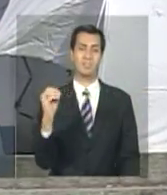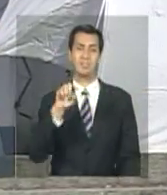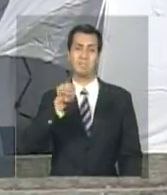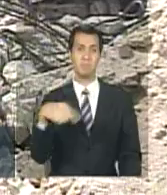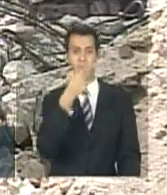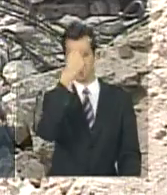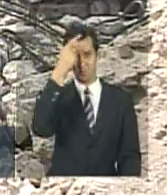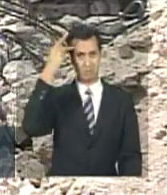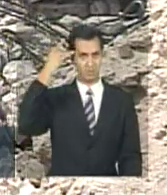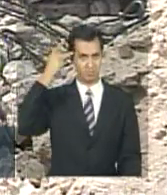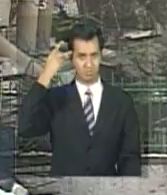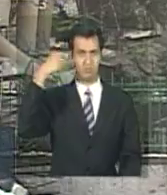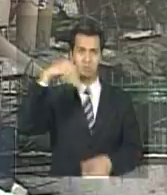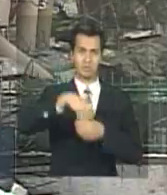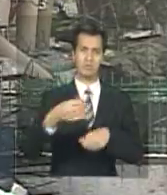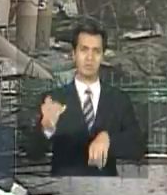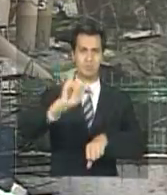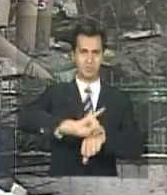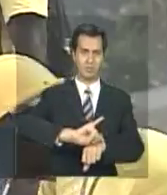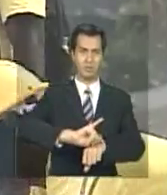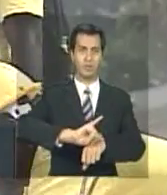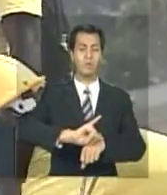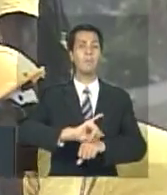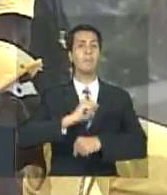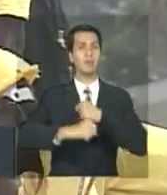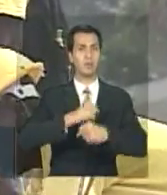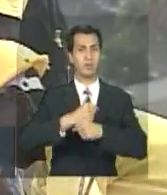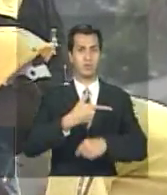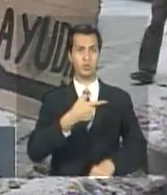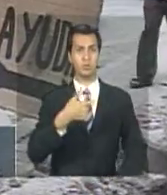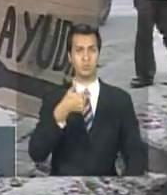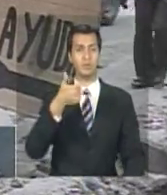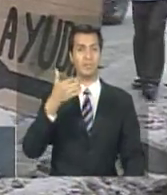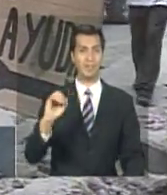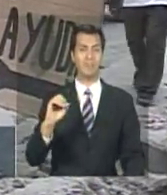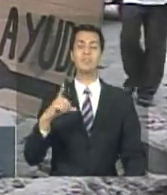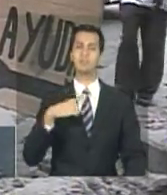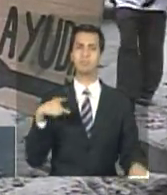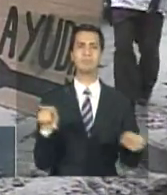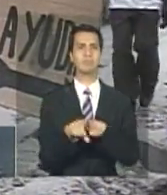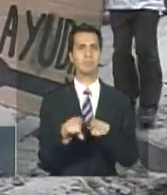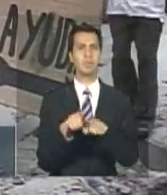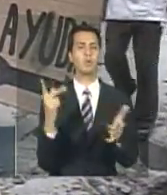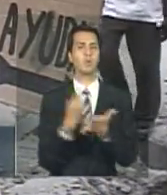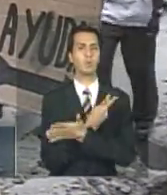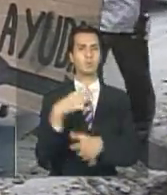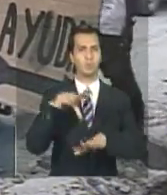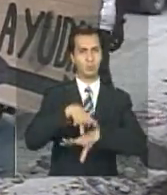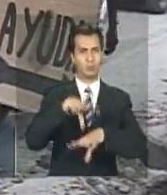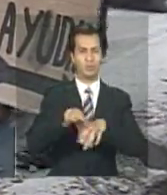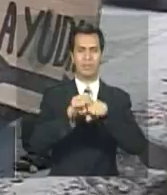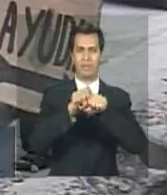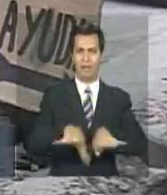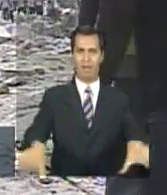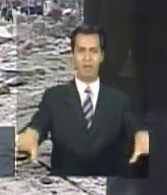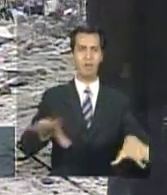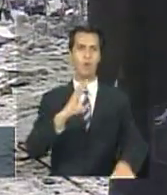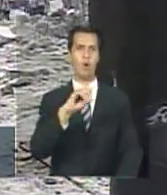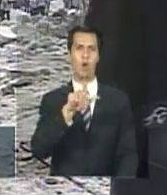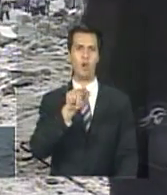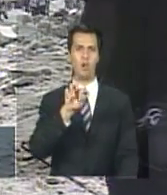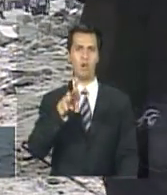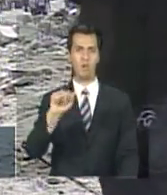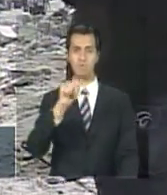Arredores. Mesmo ano em que o país enfrentou uma epidemia de cólera que matou mais de 6 mil pessoas.